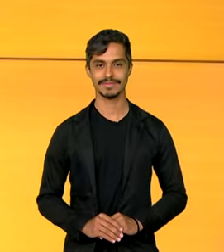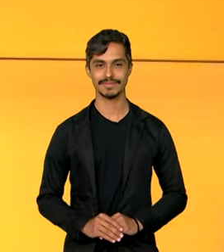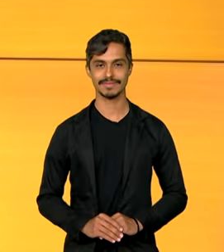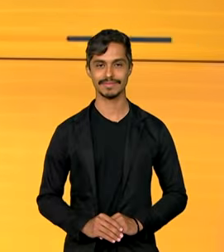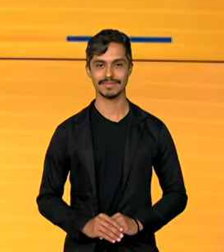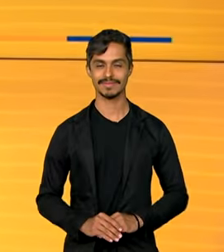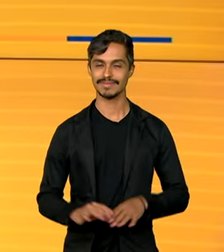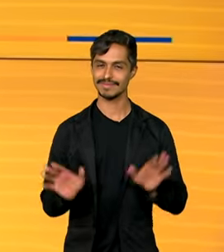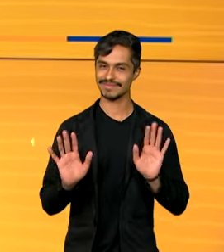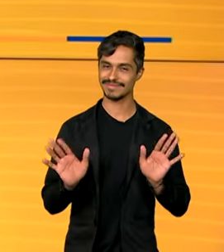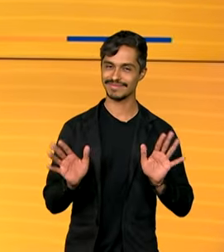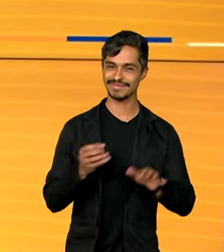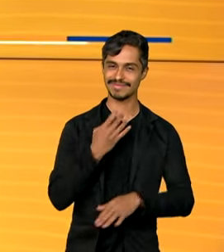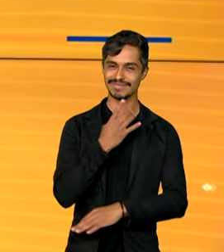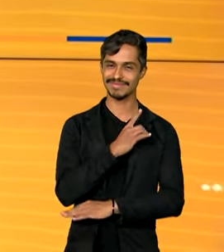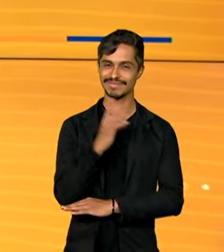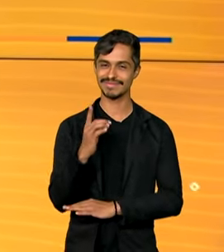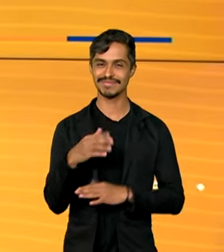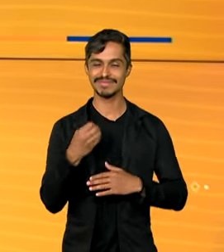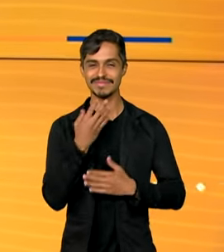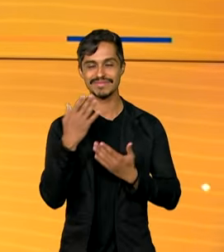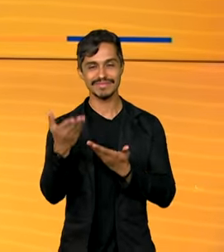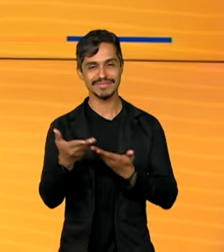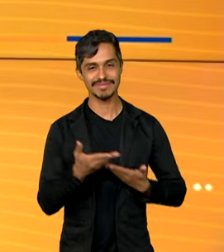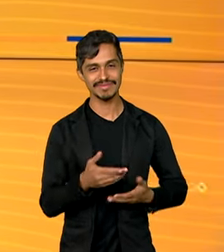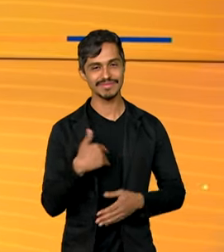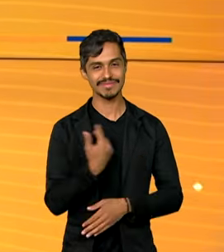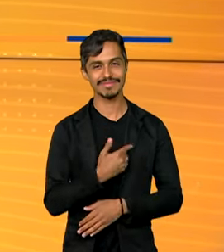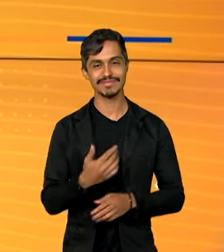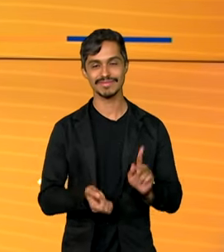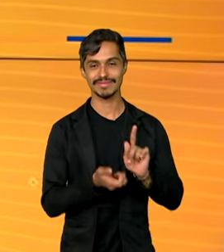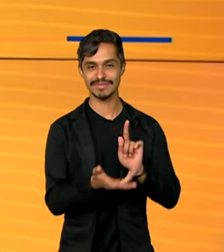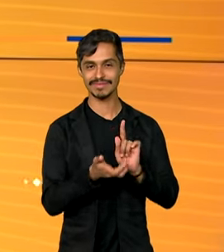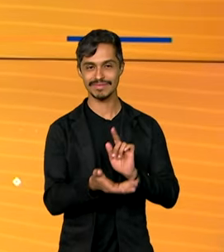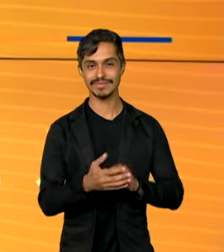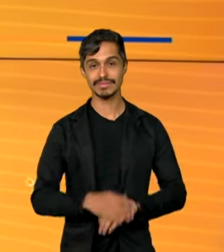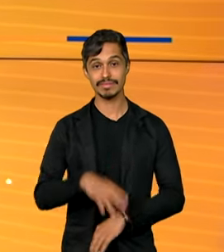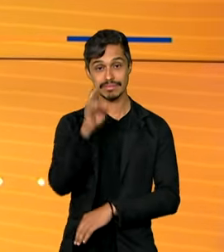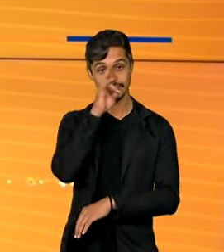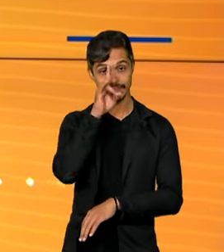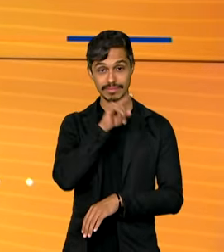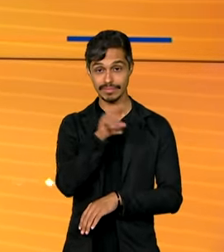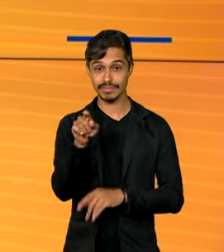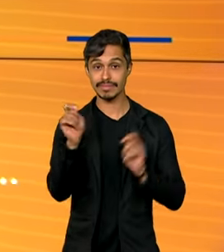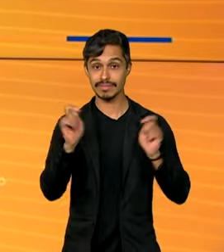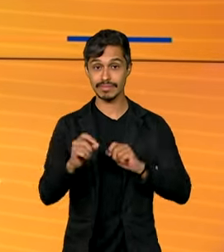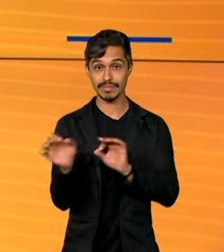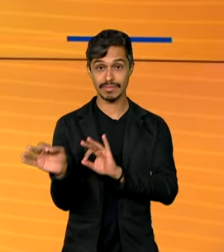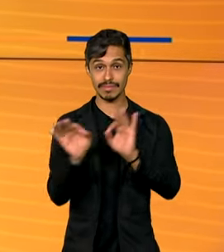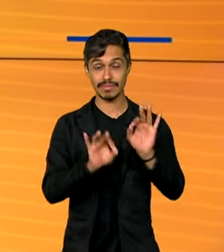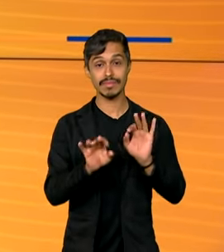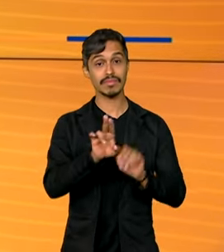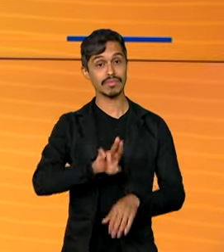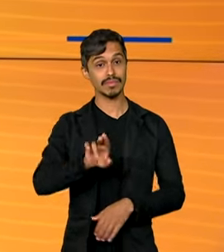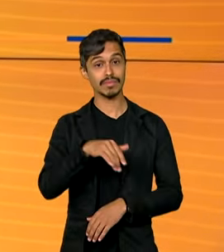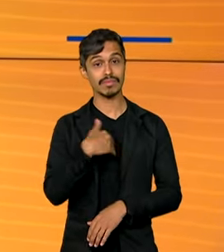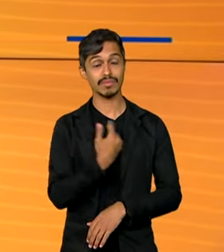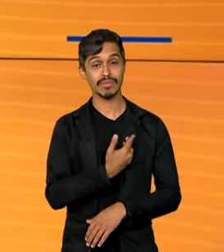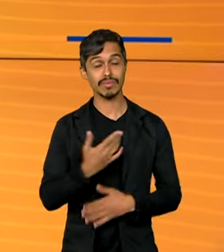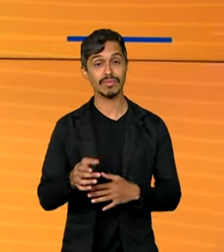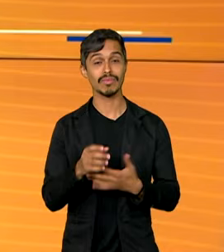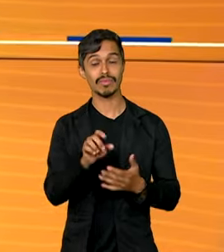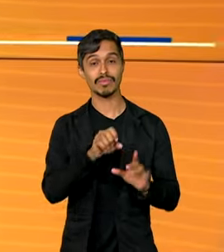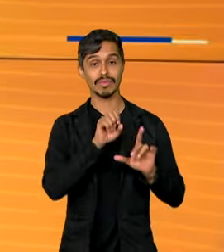Olá, bom dia, seja bem-vindo ao canal GOV. Lembrando que você pode nos acompanhar também ao vivo pelas redes